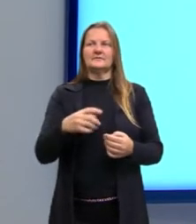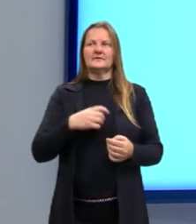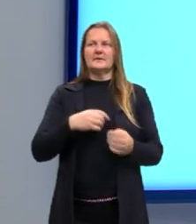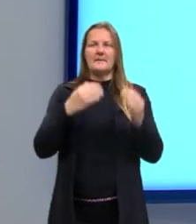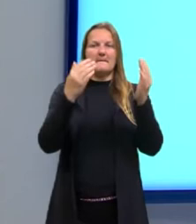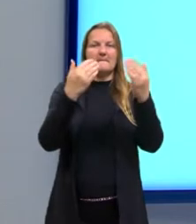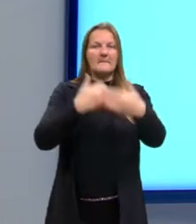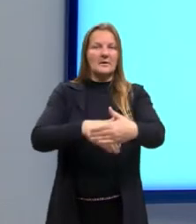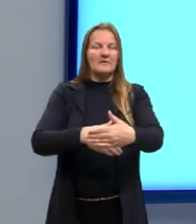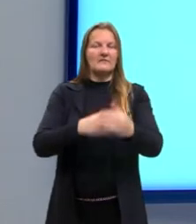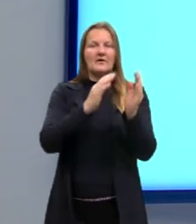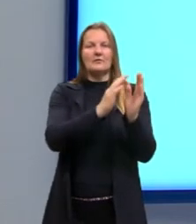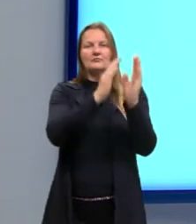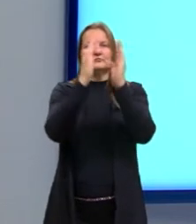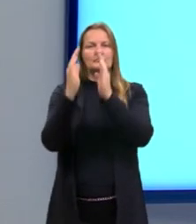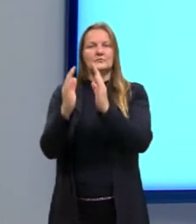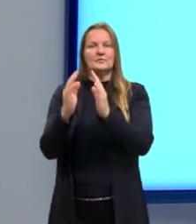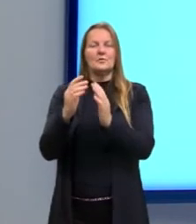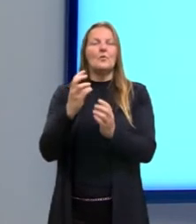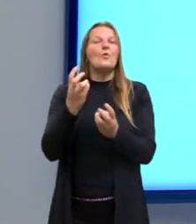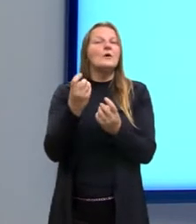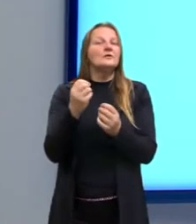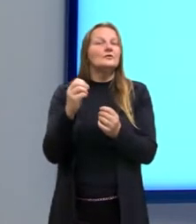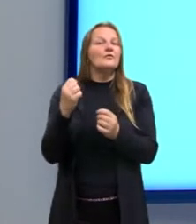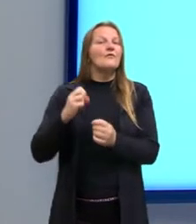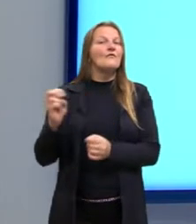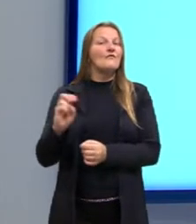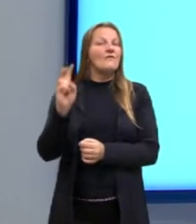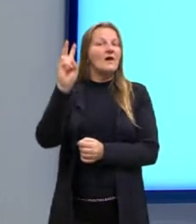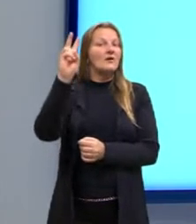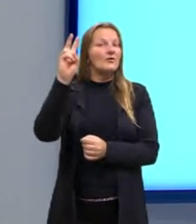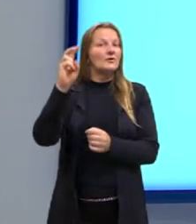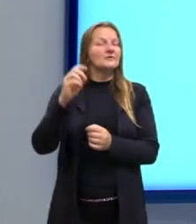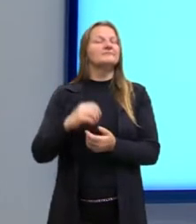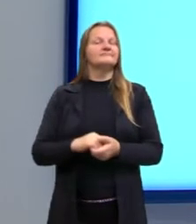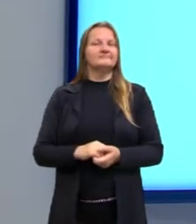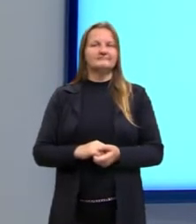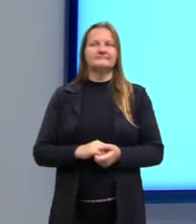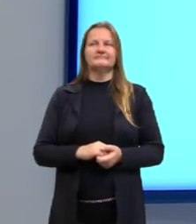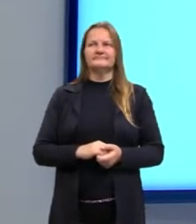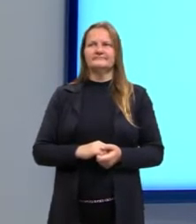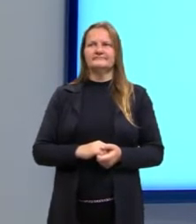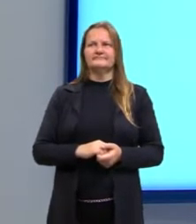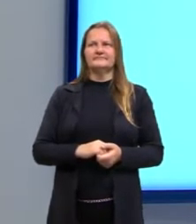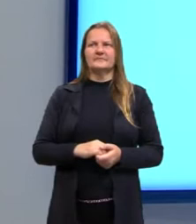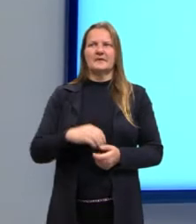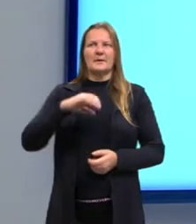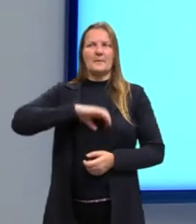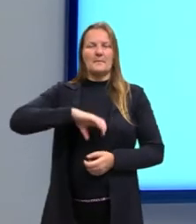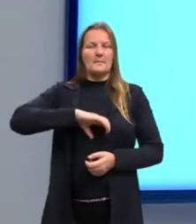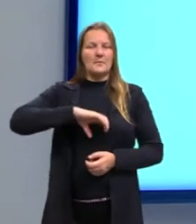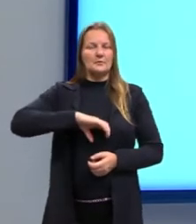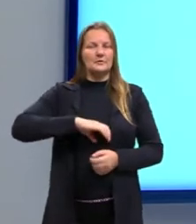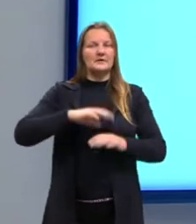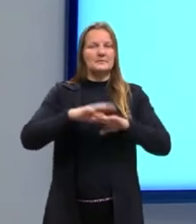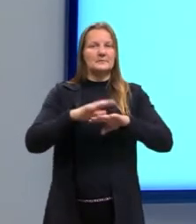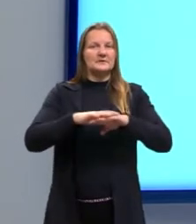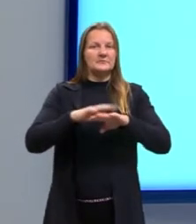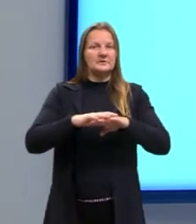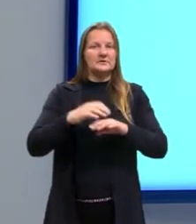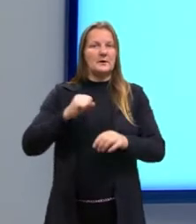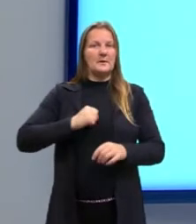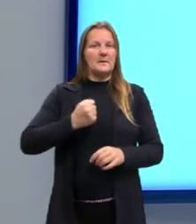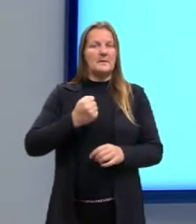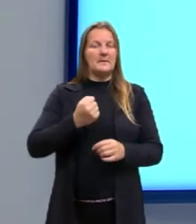prova, ao lado, o peso, e aí a gente consegue observar que português e matemática tem